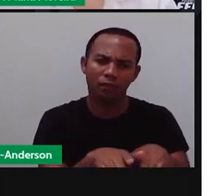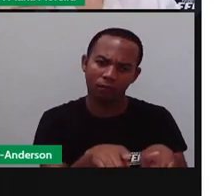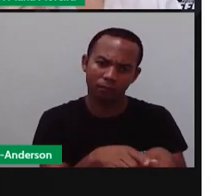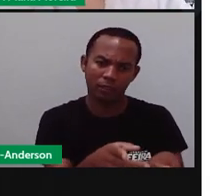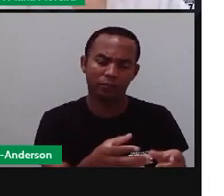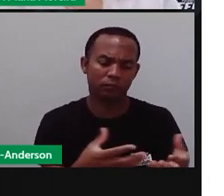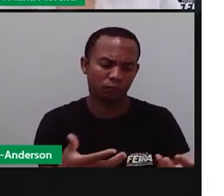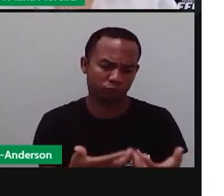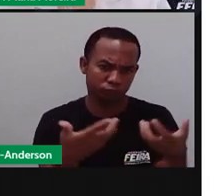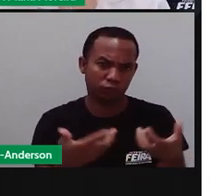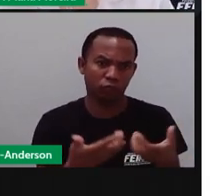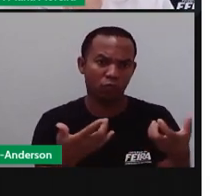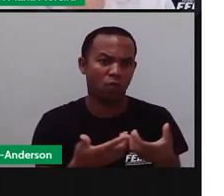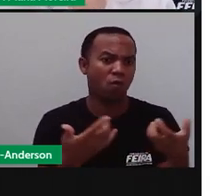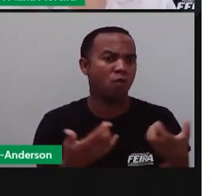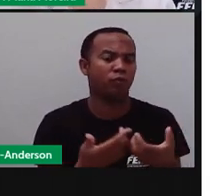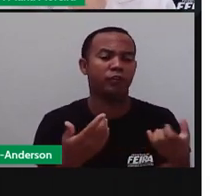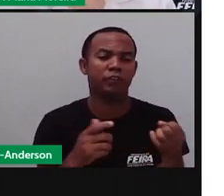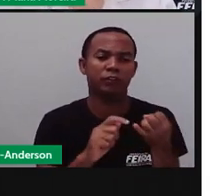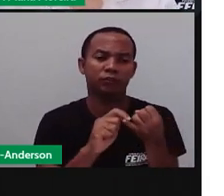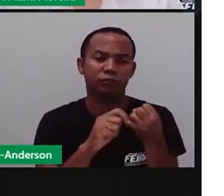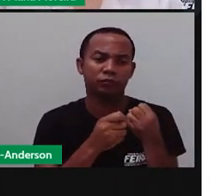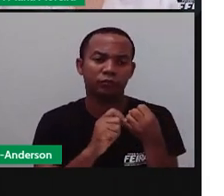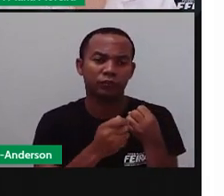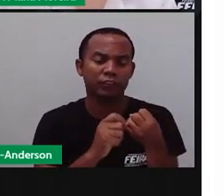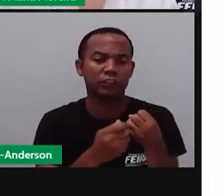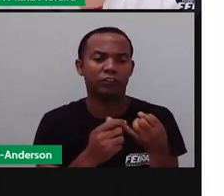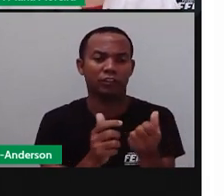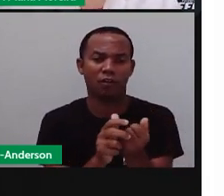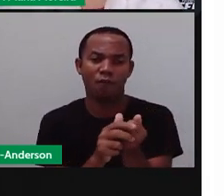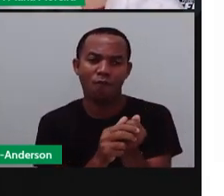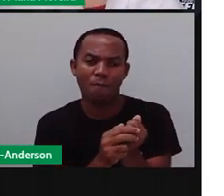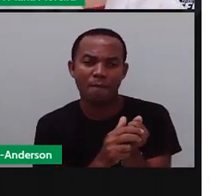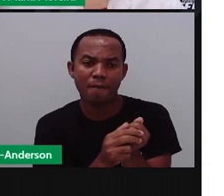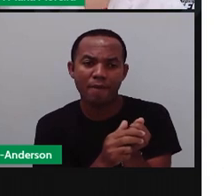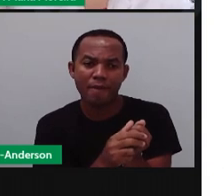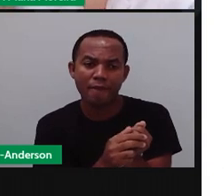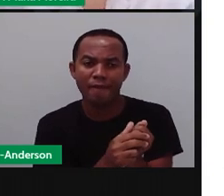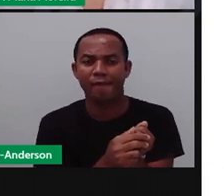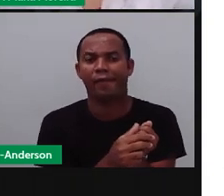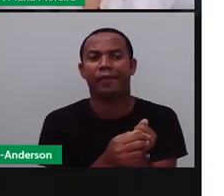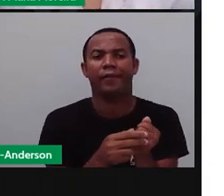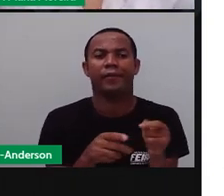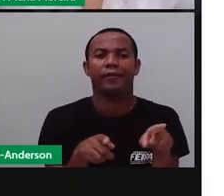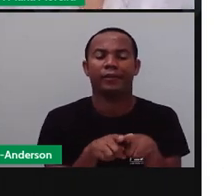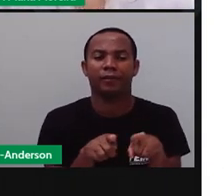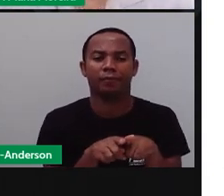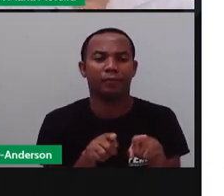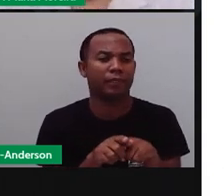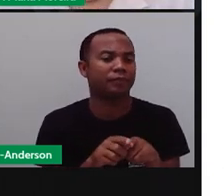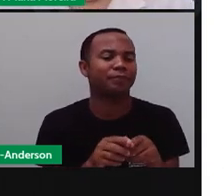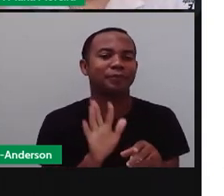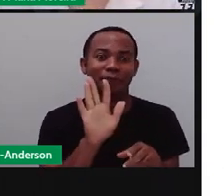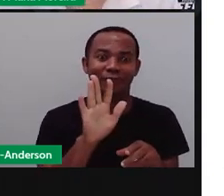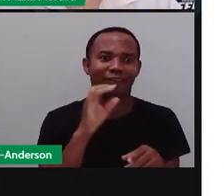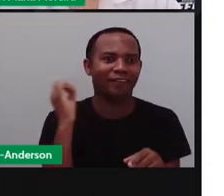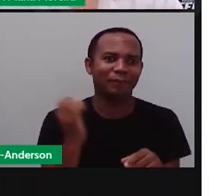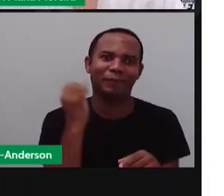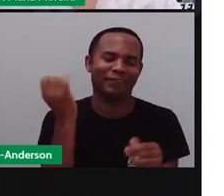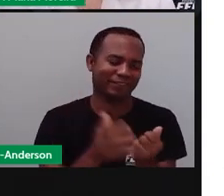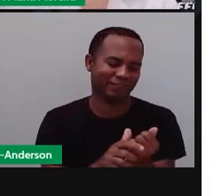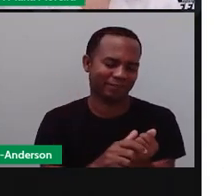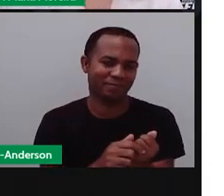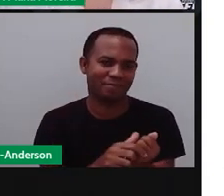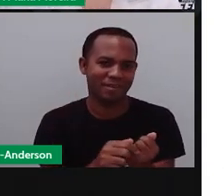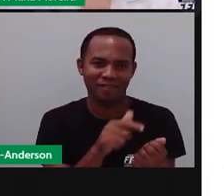alface, o feijãozinho que vocês plantaram lá, o milho, o milho. A gente vai falar tanto sobre o milho essa semana que vocês nem imaginam,